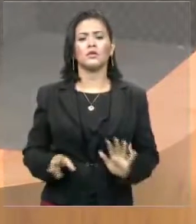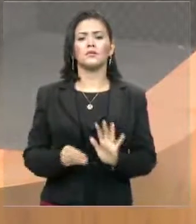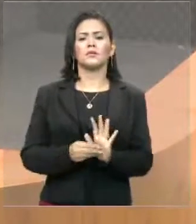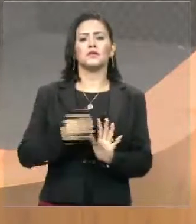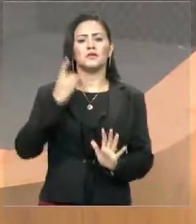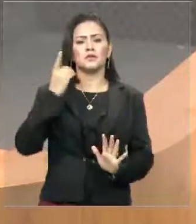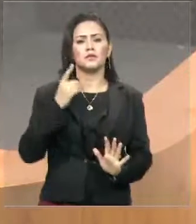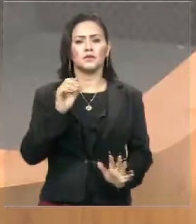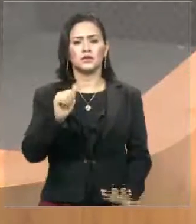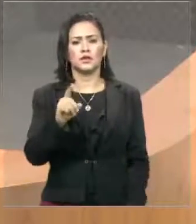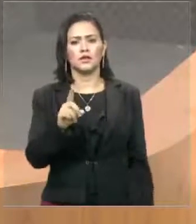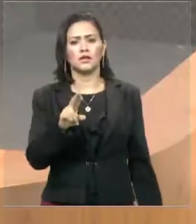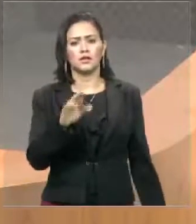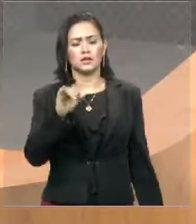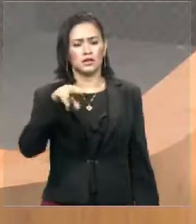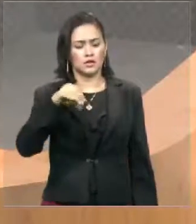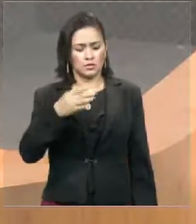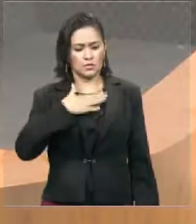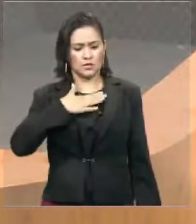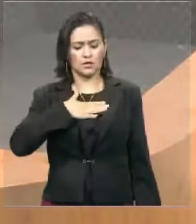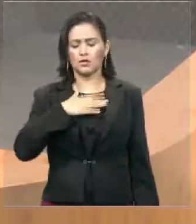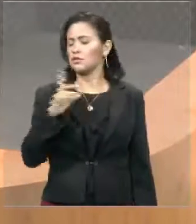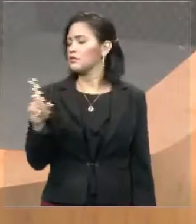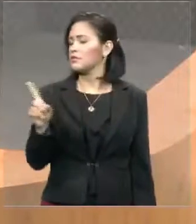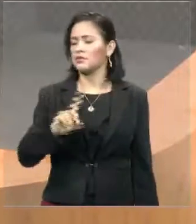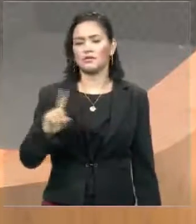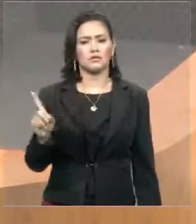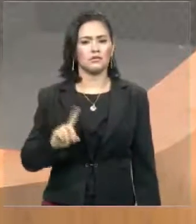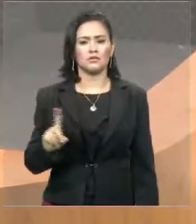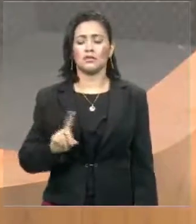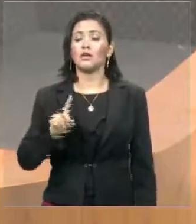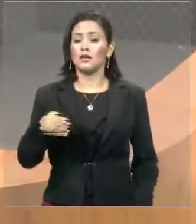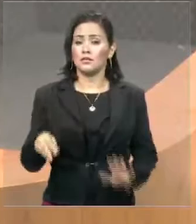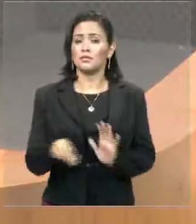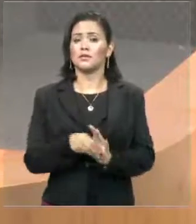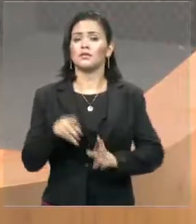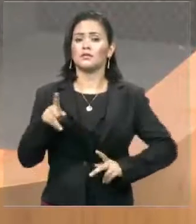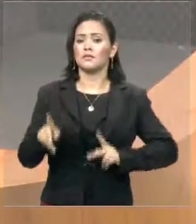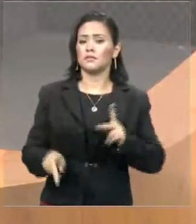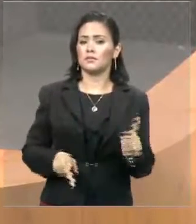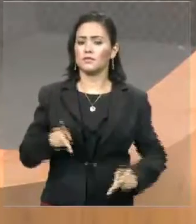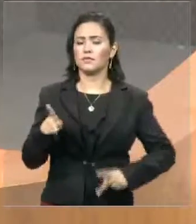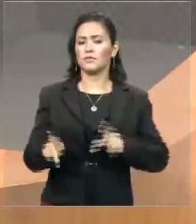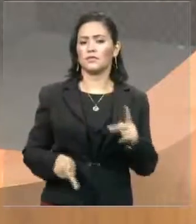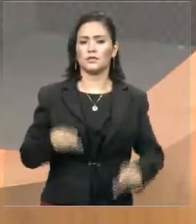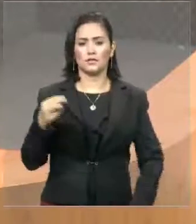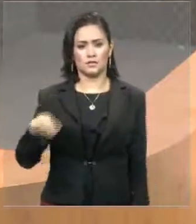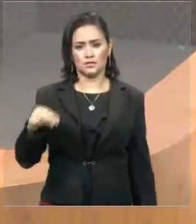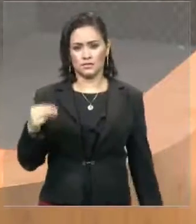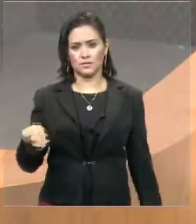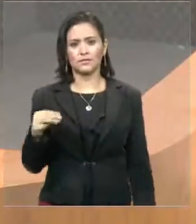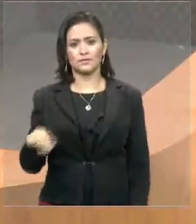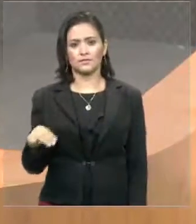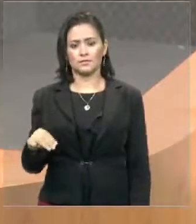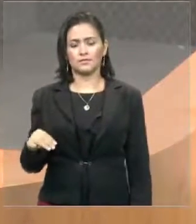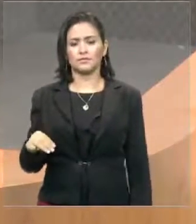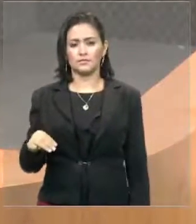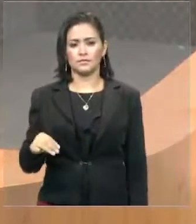a emenda para a população do Maranhão, para o povo do governo do Maranhão.